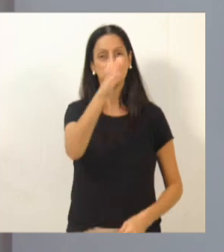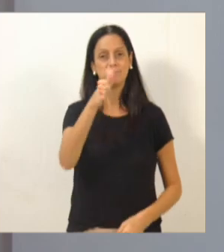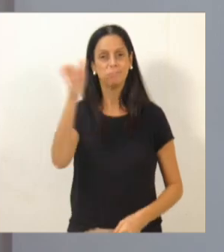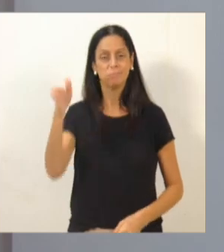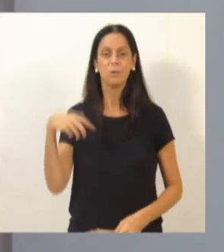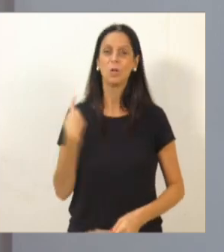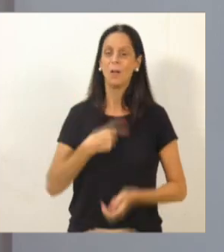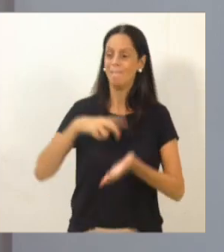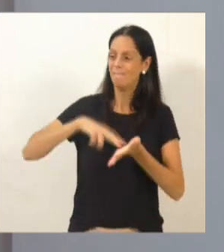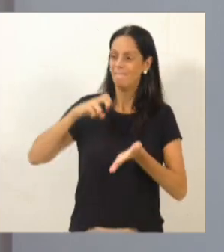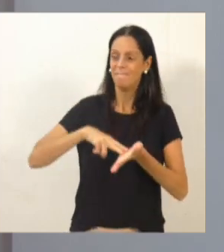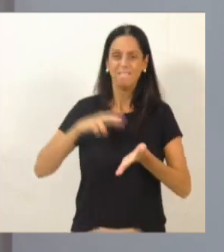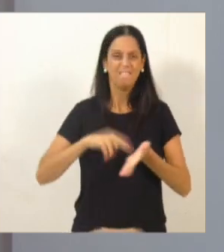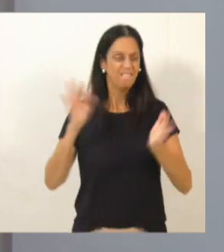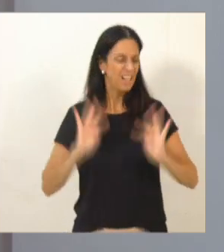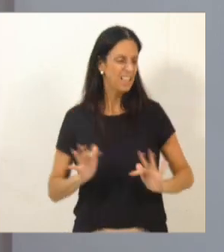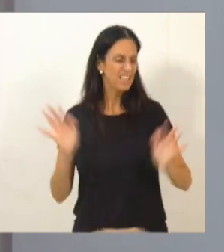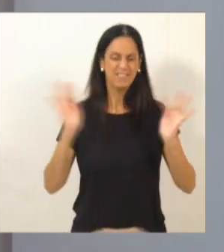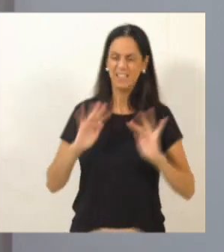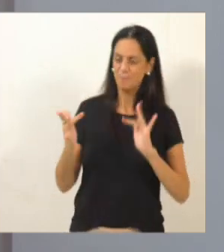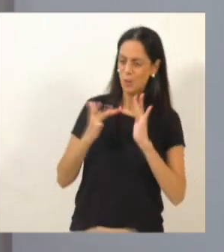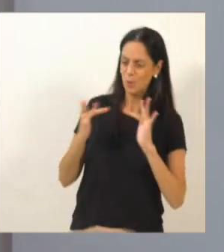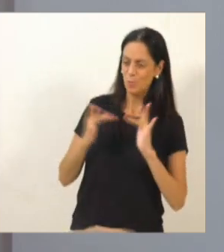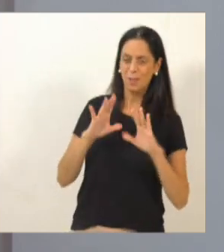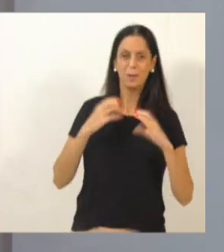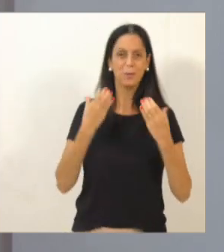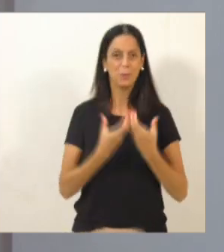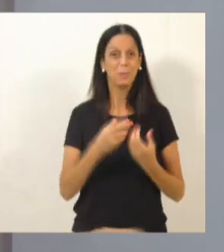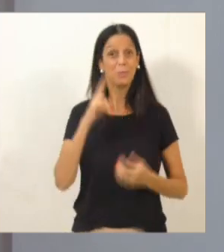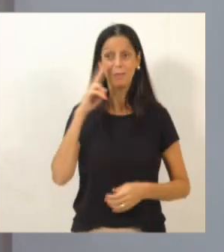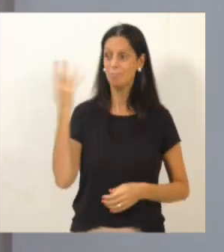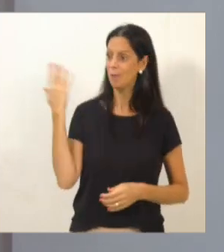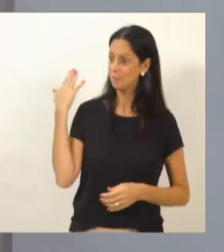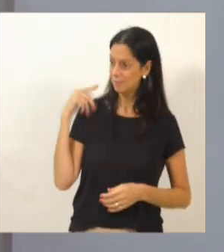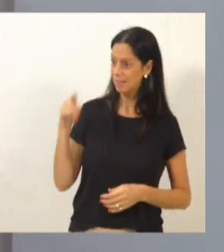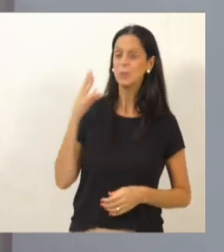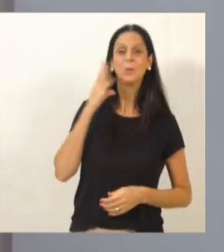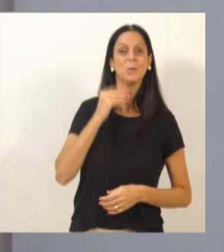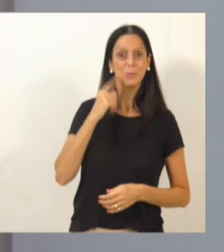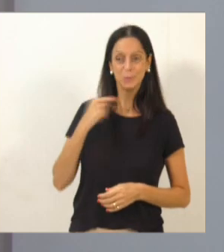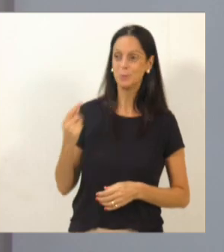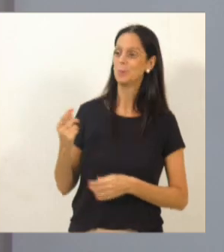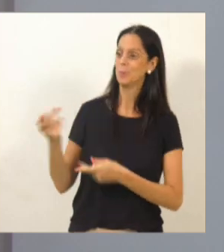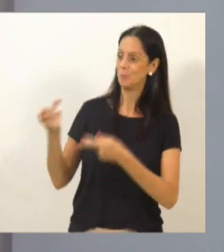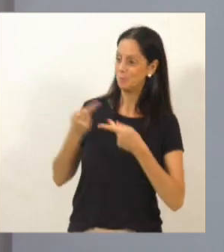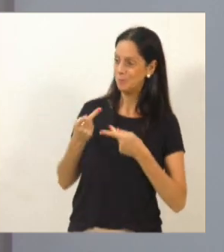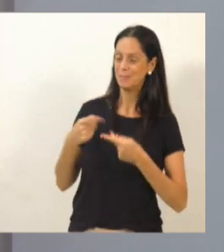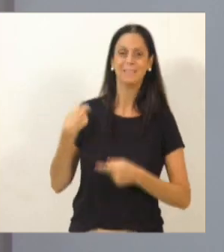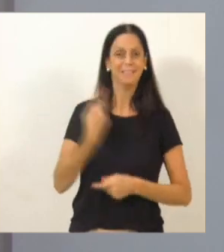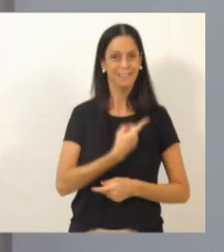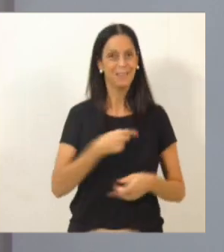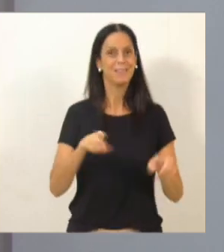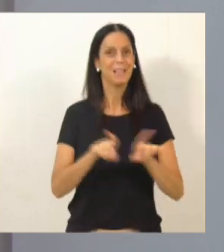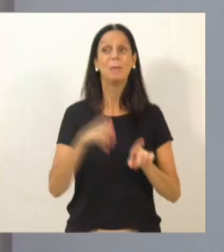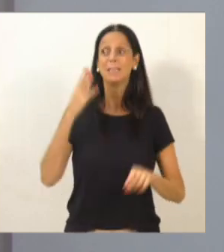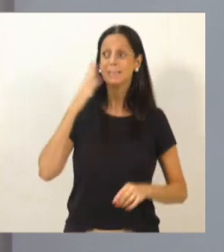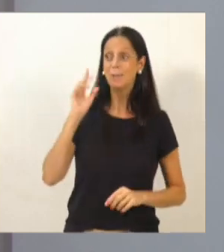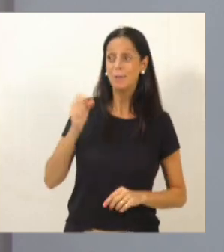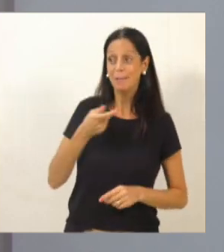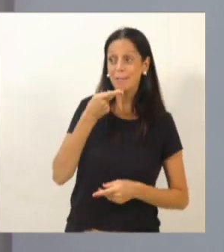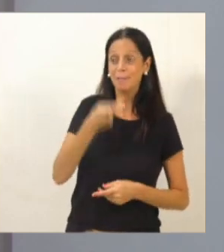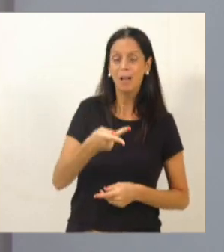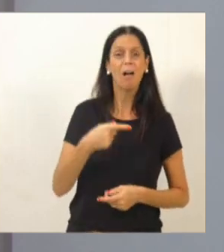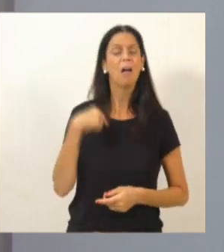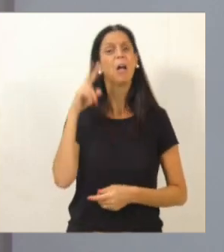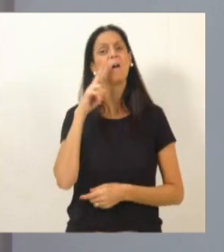a beça, vereador Maurício. Então, o vereador Gilson, uma vez, foi aí em solidariedade nos visitar, sabe do que eu estou falando? E eu ficava